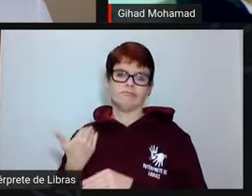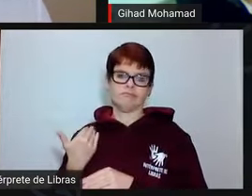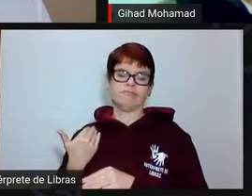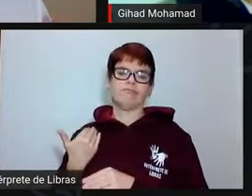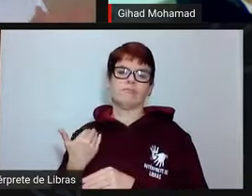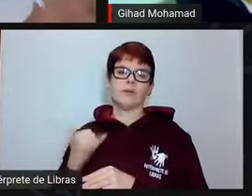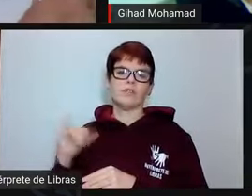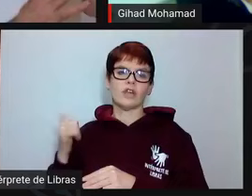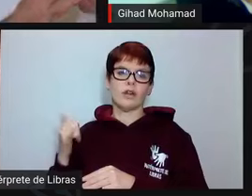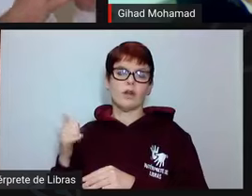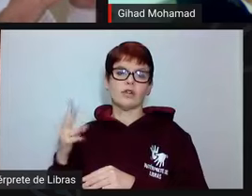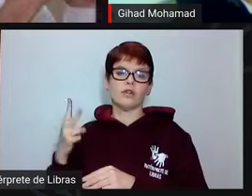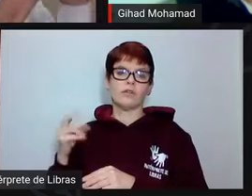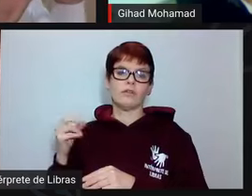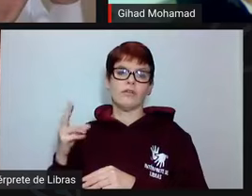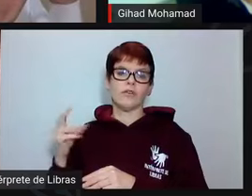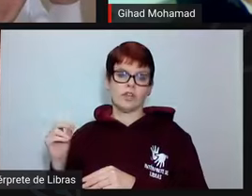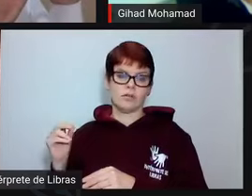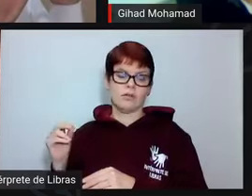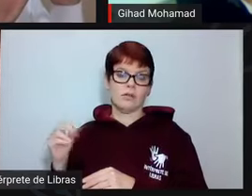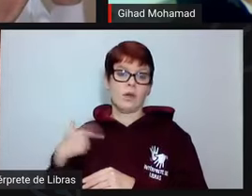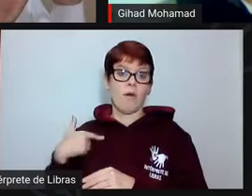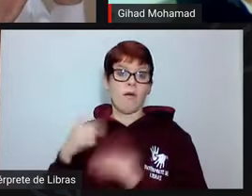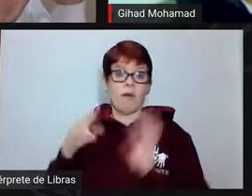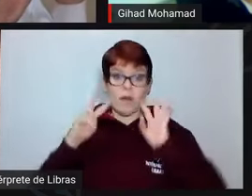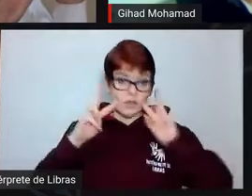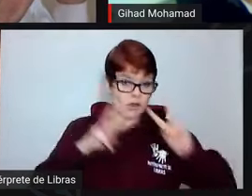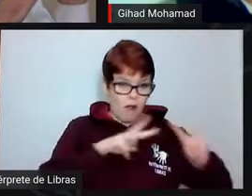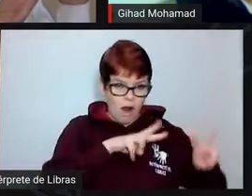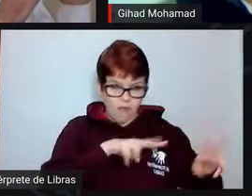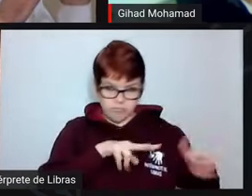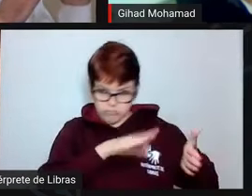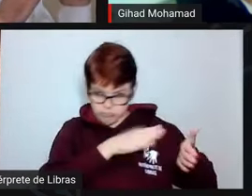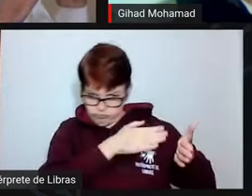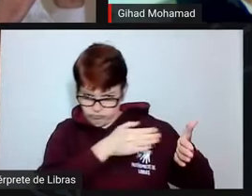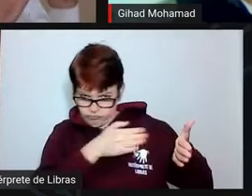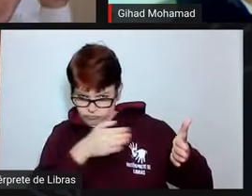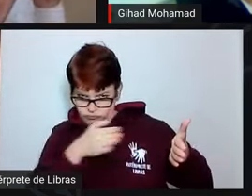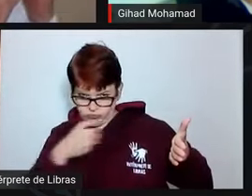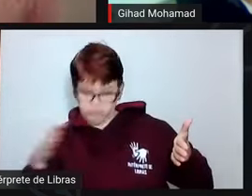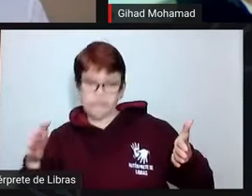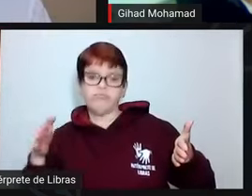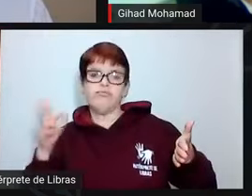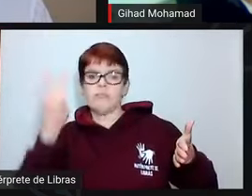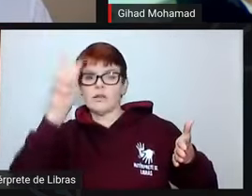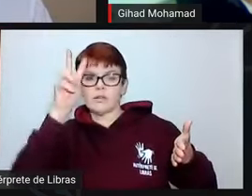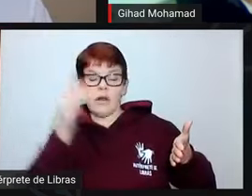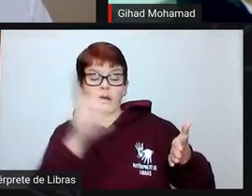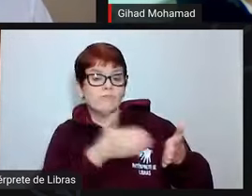em todos os anos que nós tivemos ao longo dessa história recente,